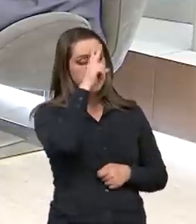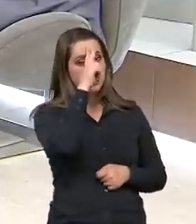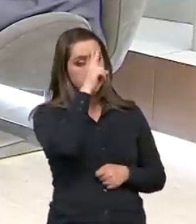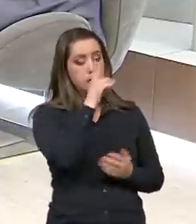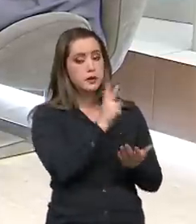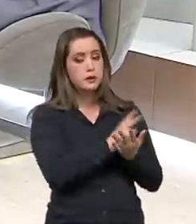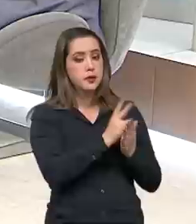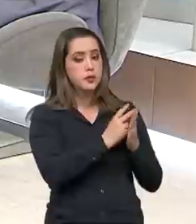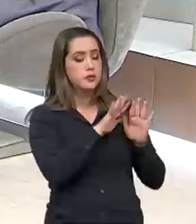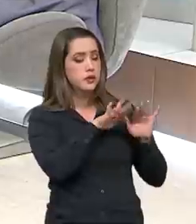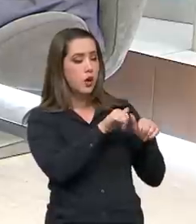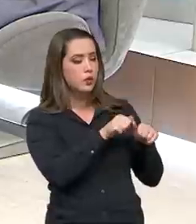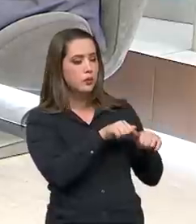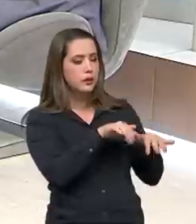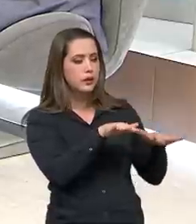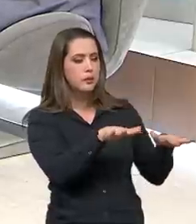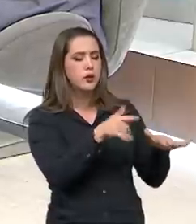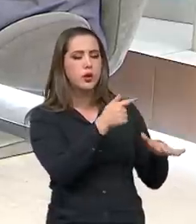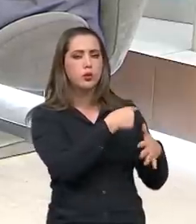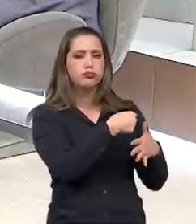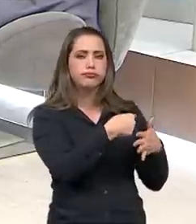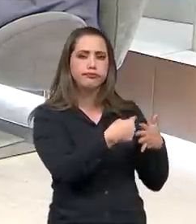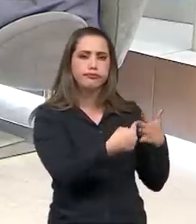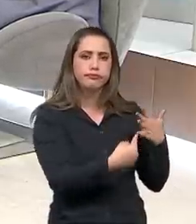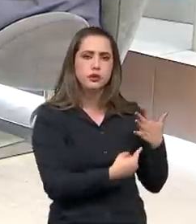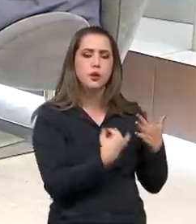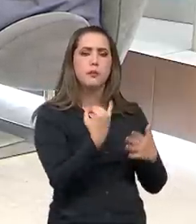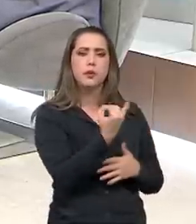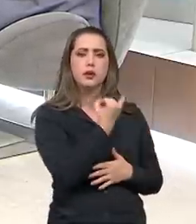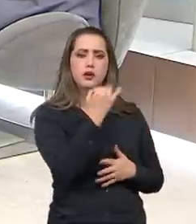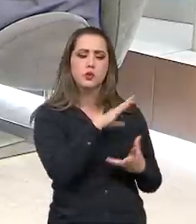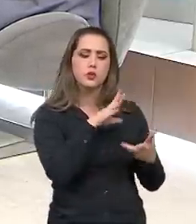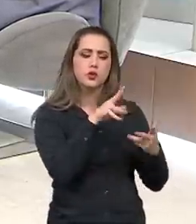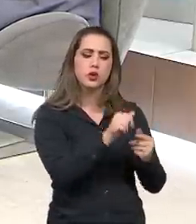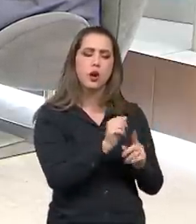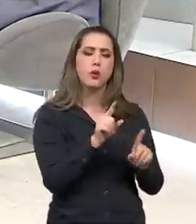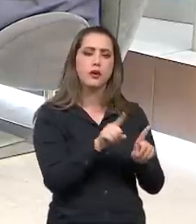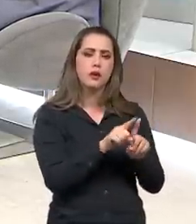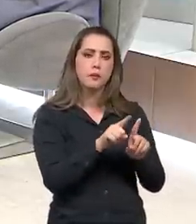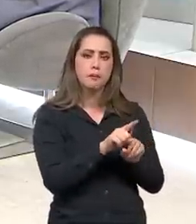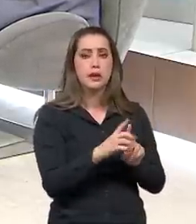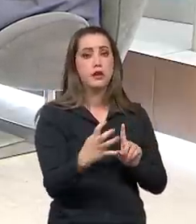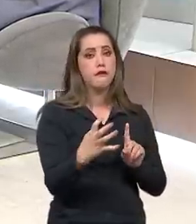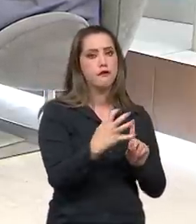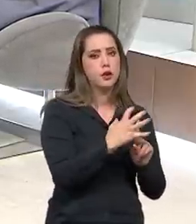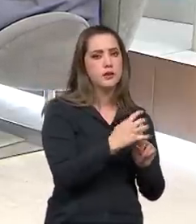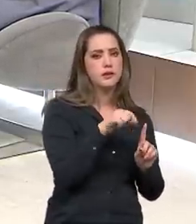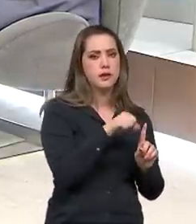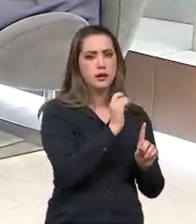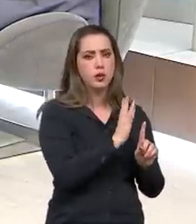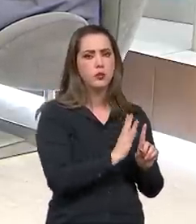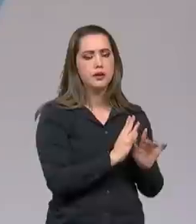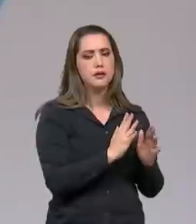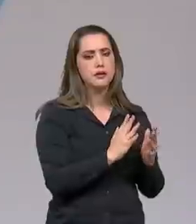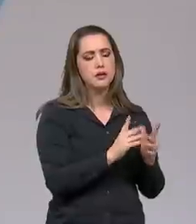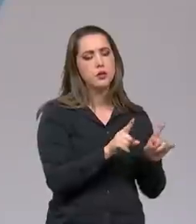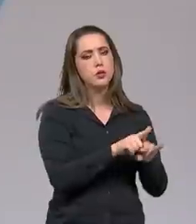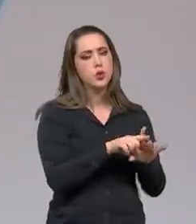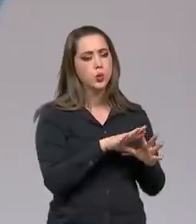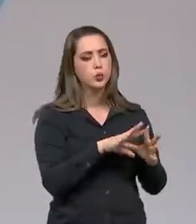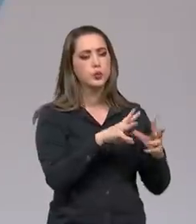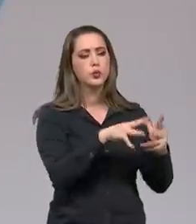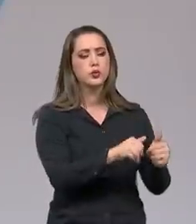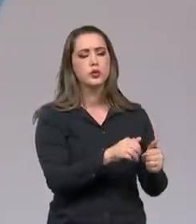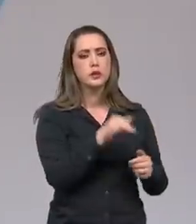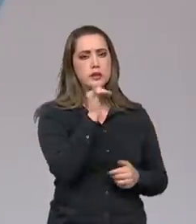de pandemia, tem outros fatores internacionais, globais, que também impactam a economia global. A gente tem